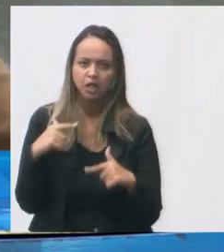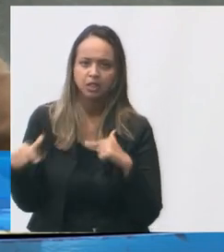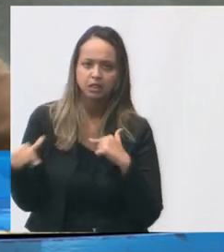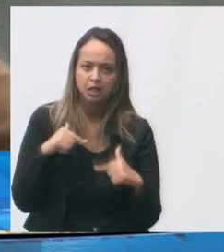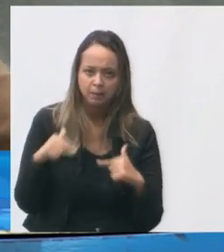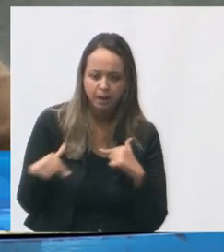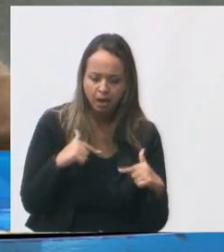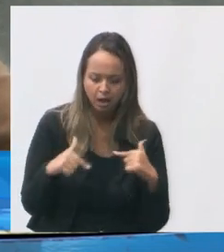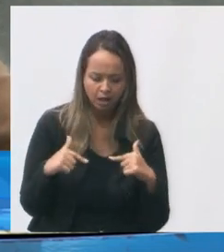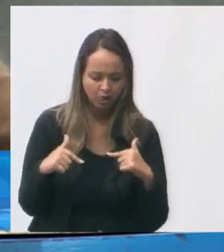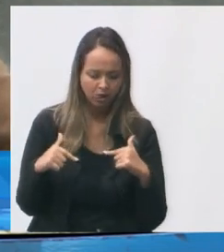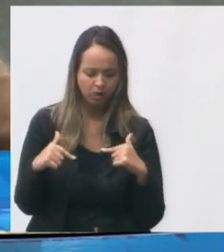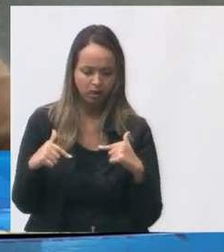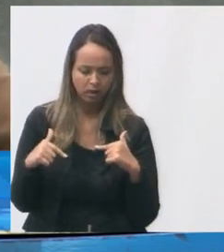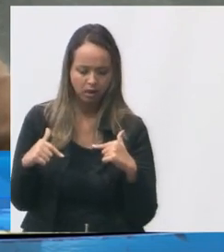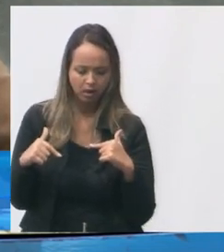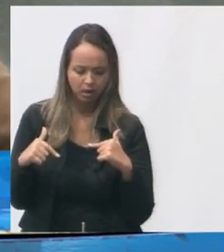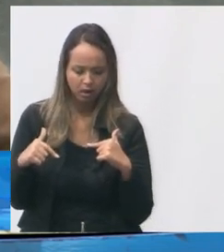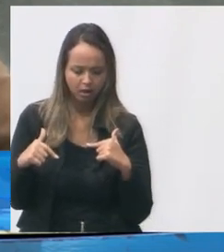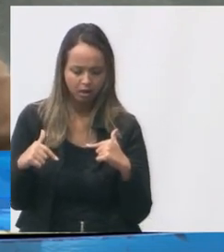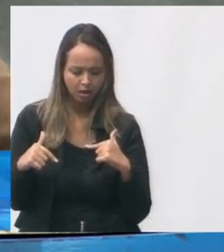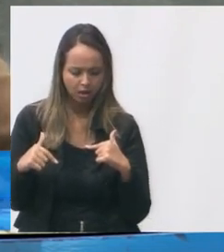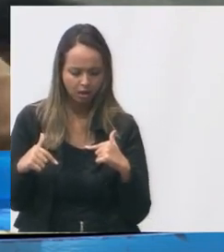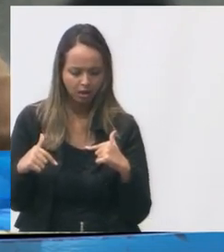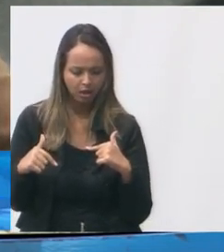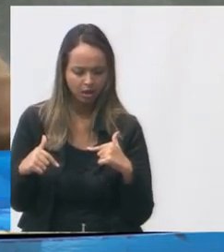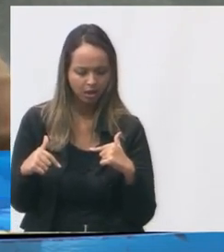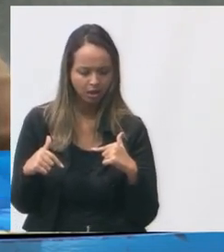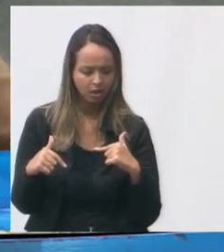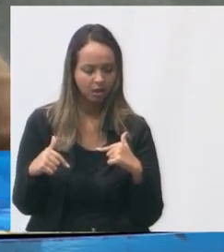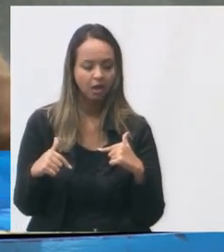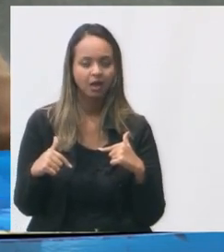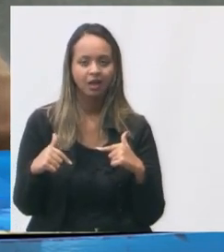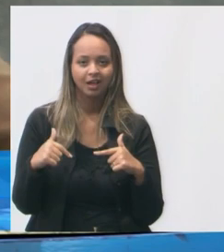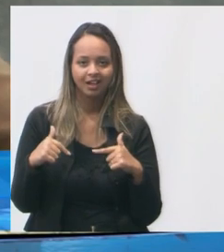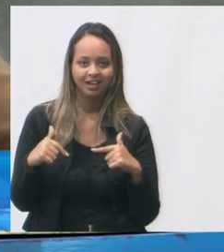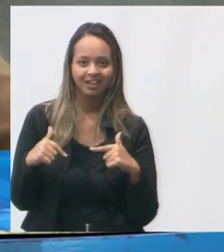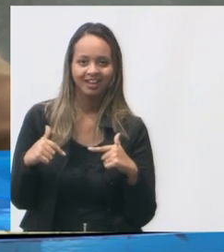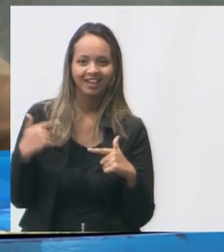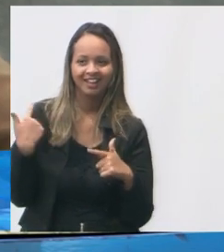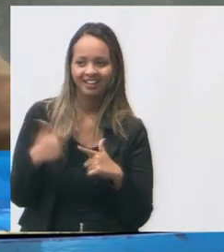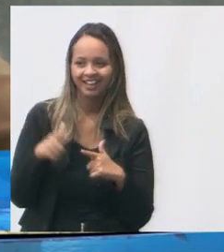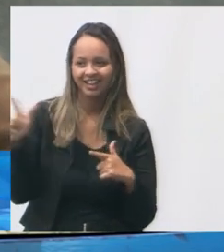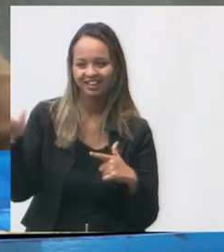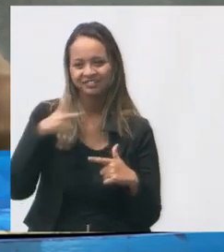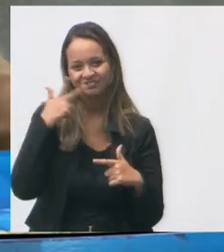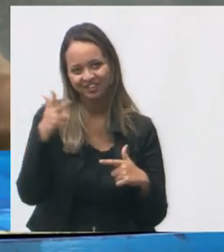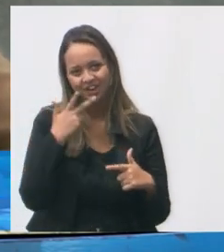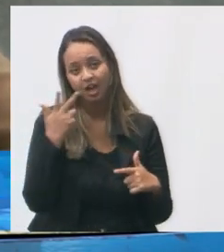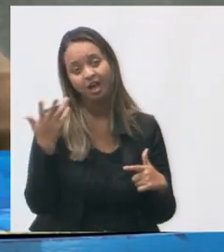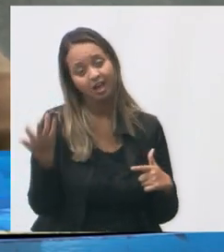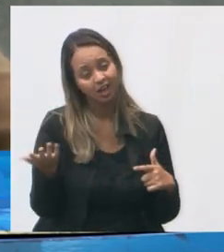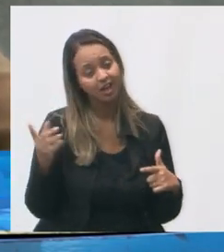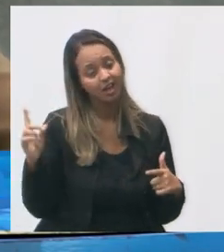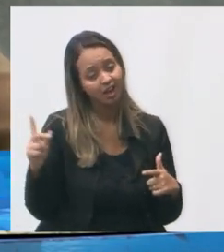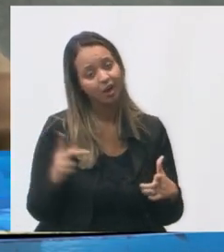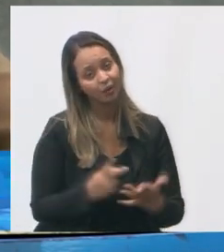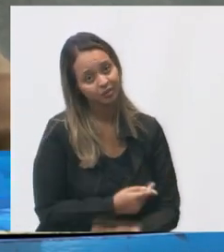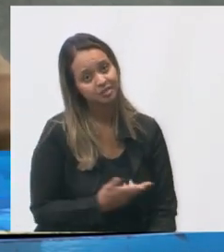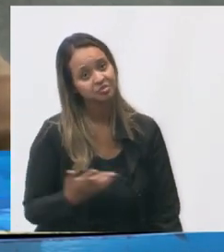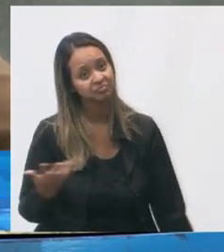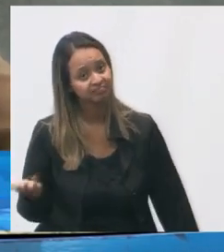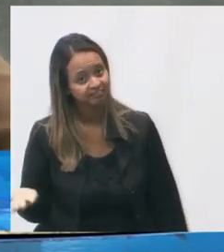o presidente ele teve contato com o vice-prefeito e ele disse que foi isso que ela disse.